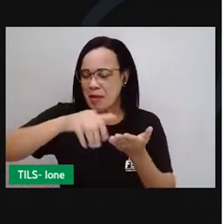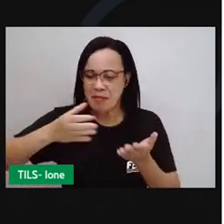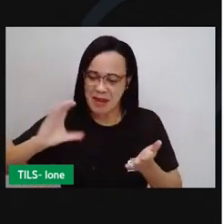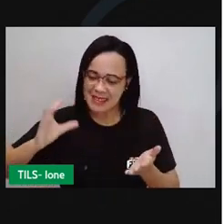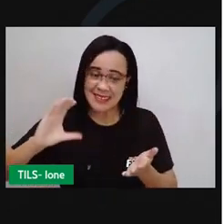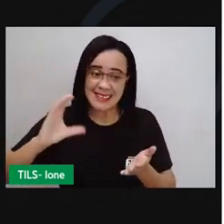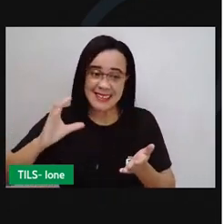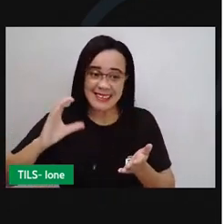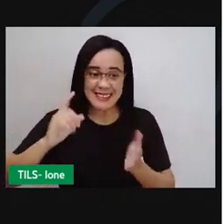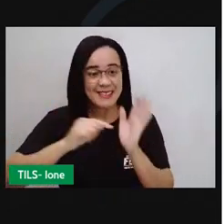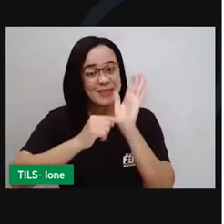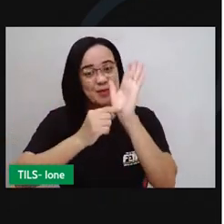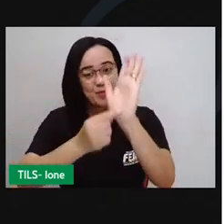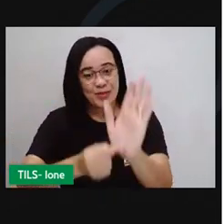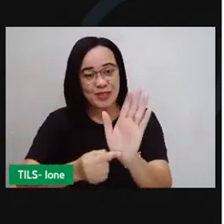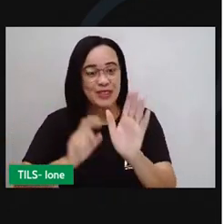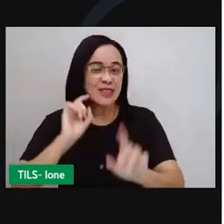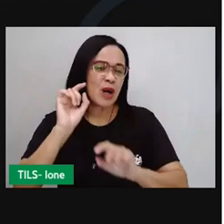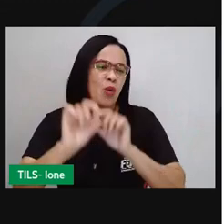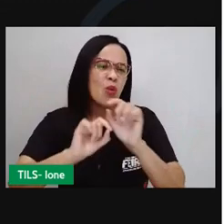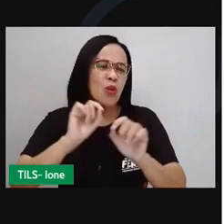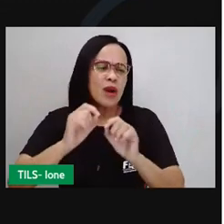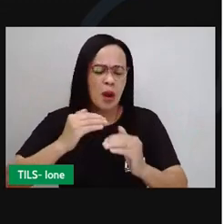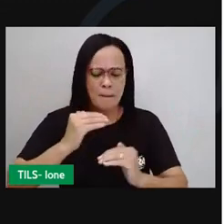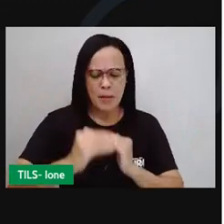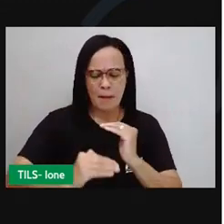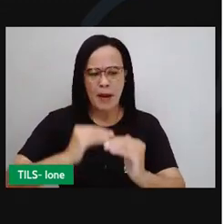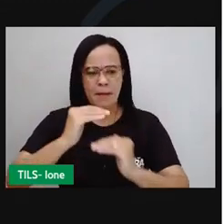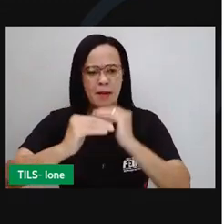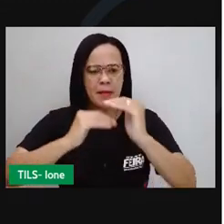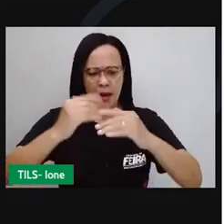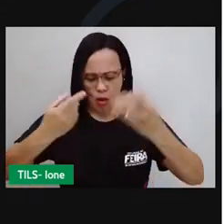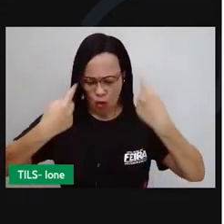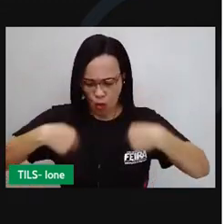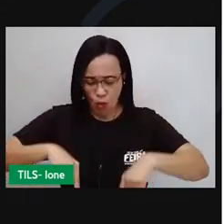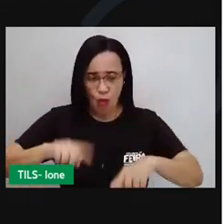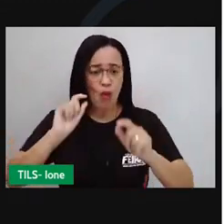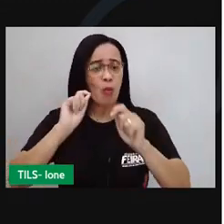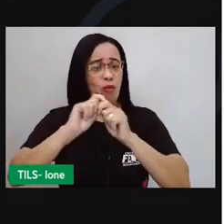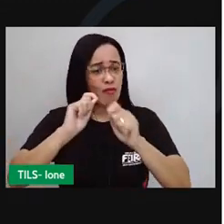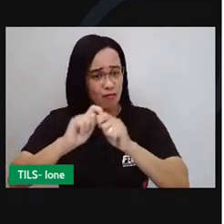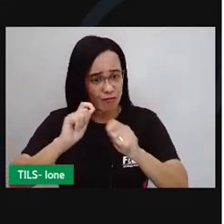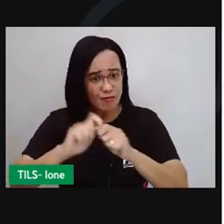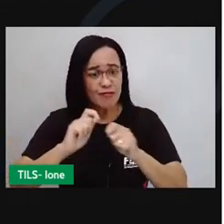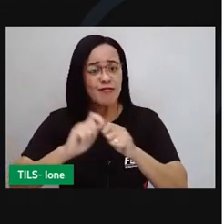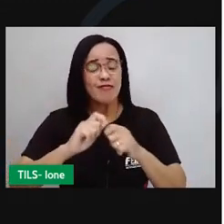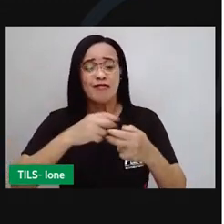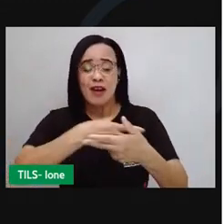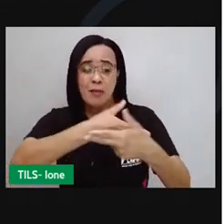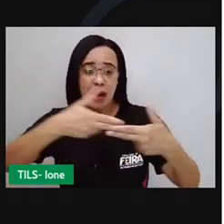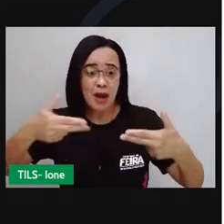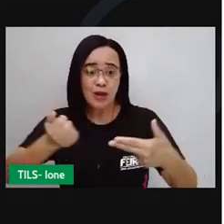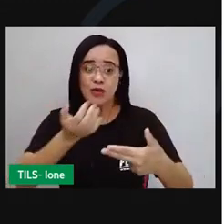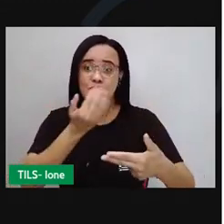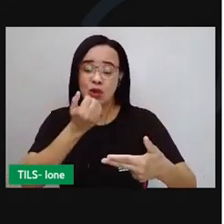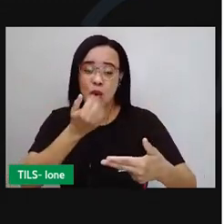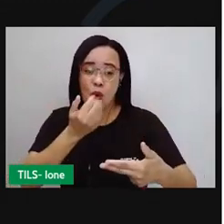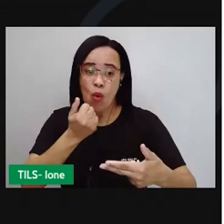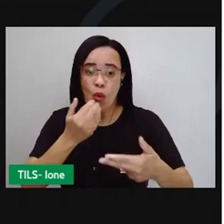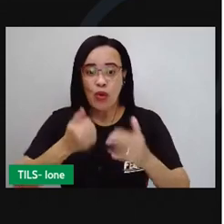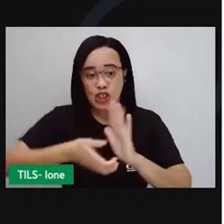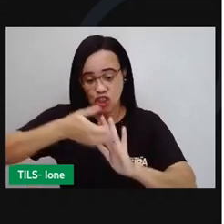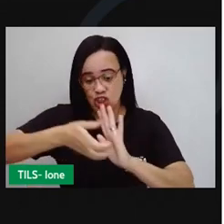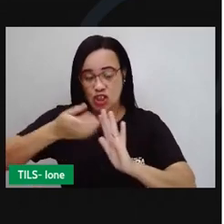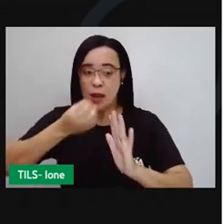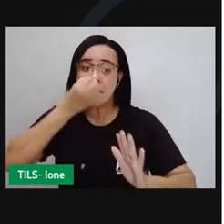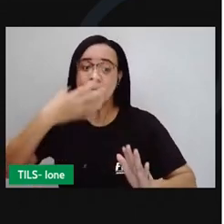e estava pensando em todos os processos que nosso corpo faz para que nós possamos tirar todos os nutrientes dos alimentos. Existe um sistema